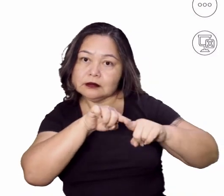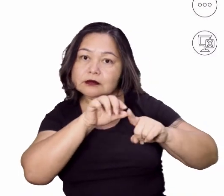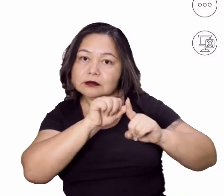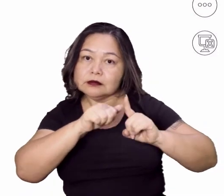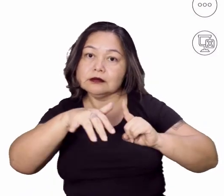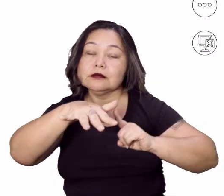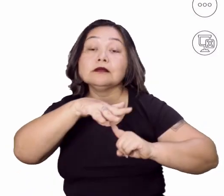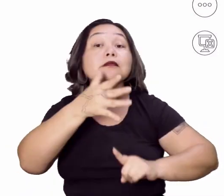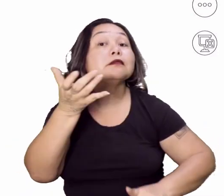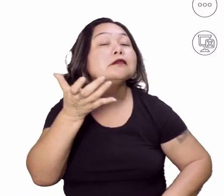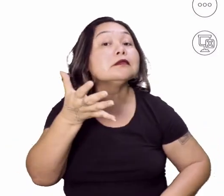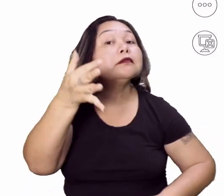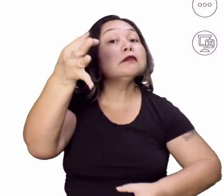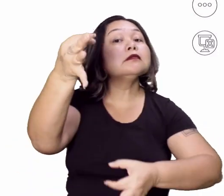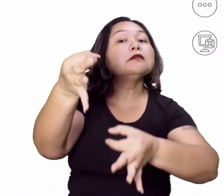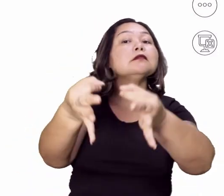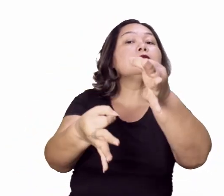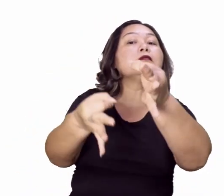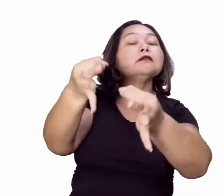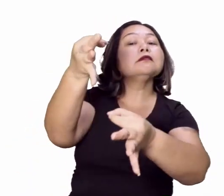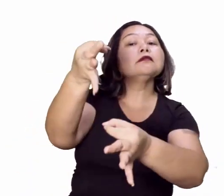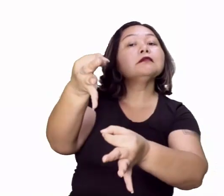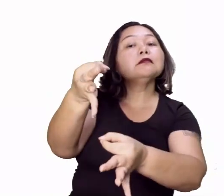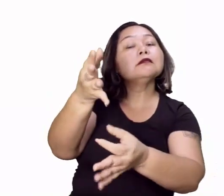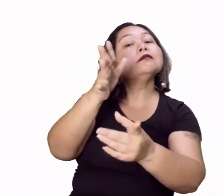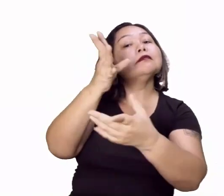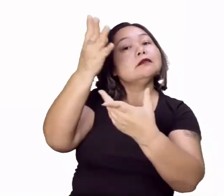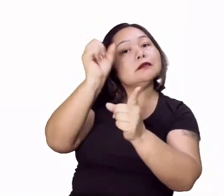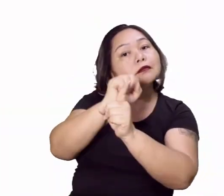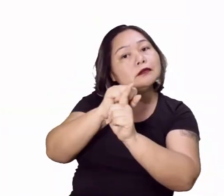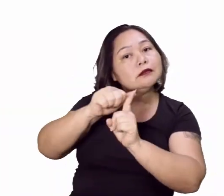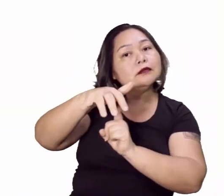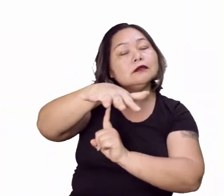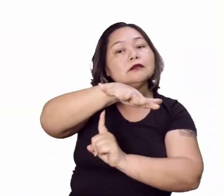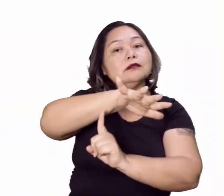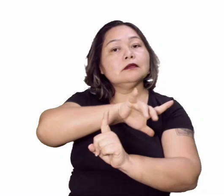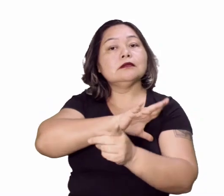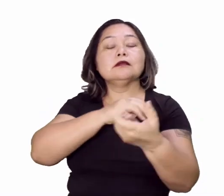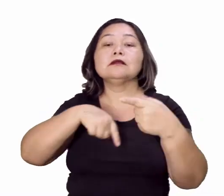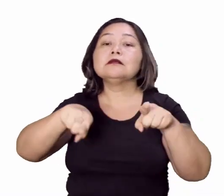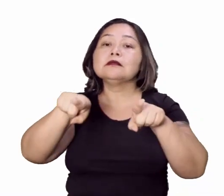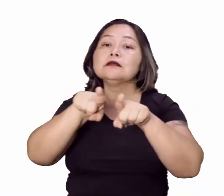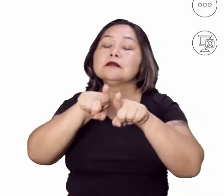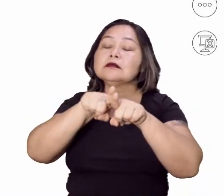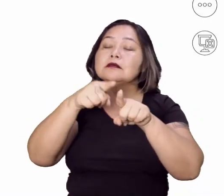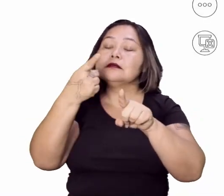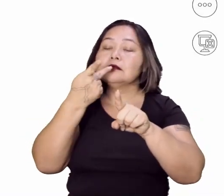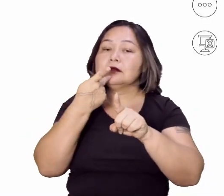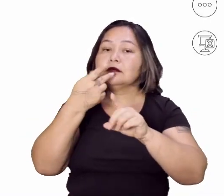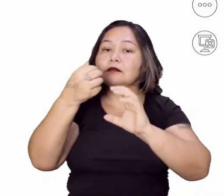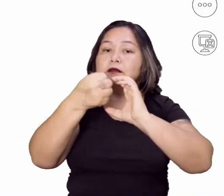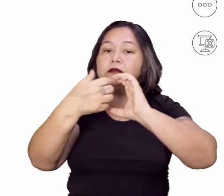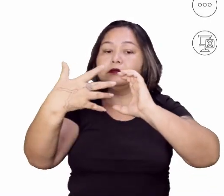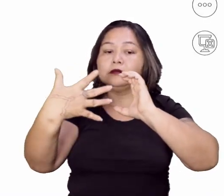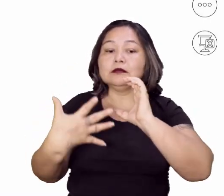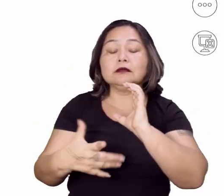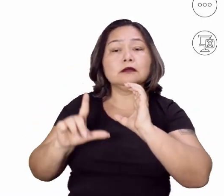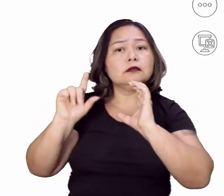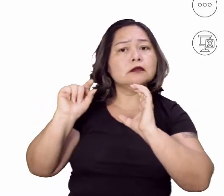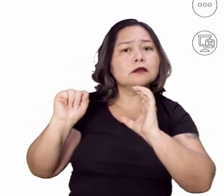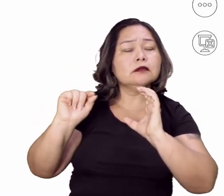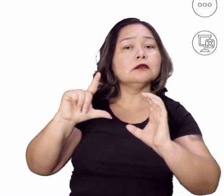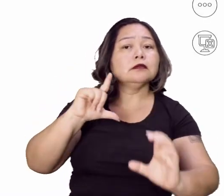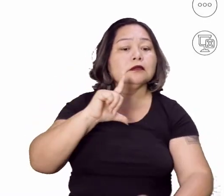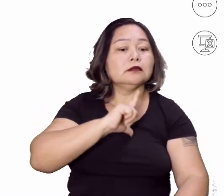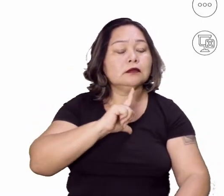social, ok? E também falamos sobre as características dos movimentos sociais, o que eles